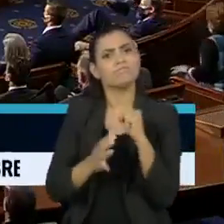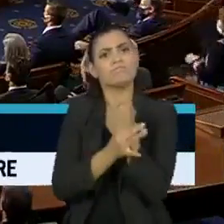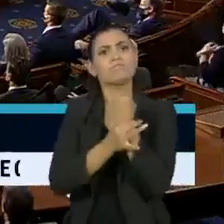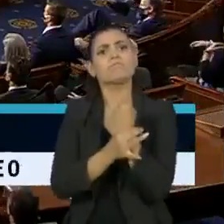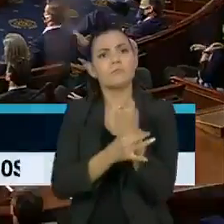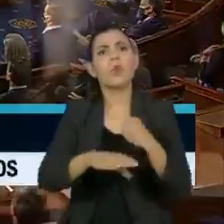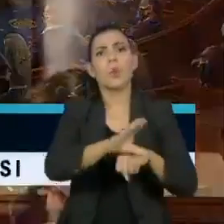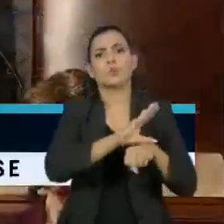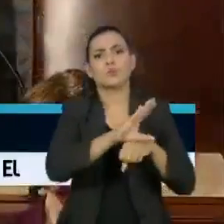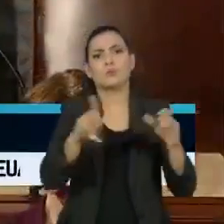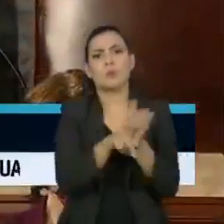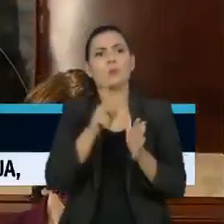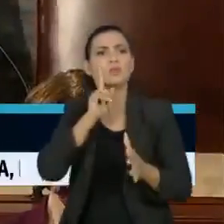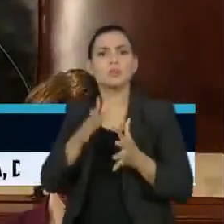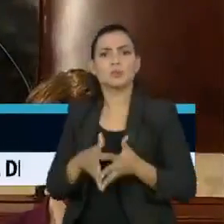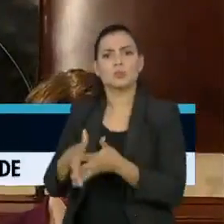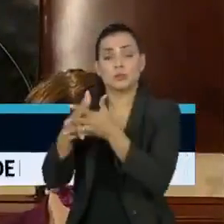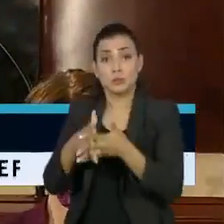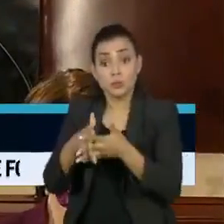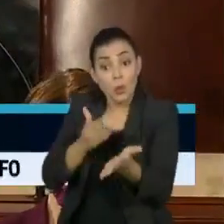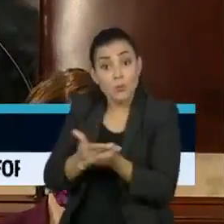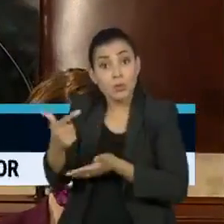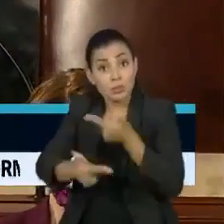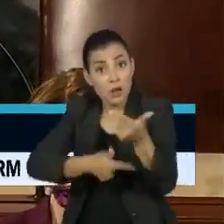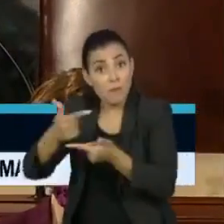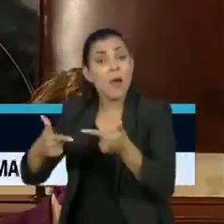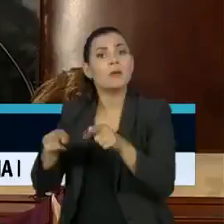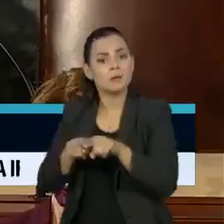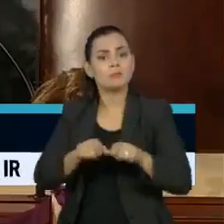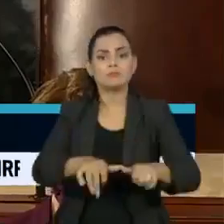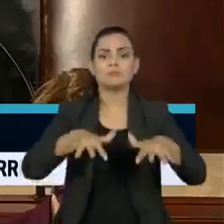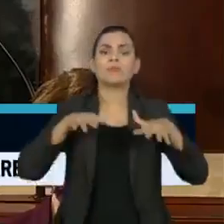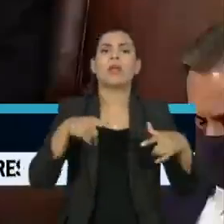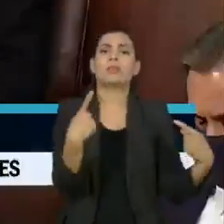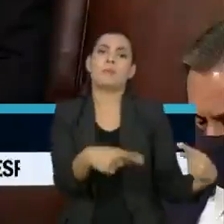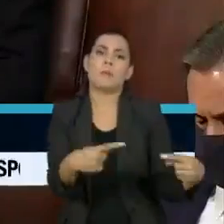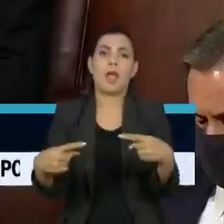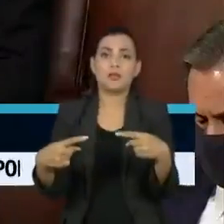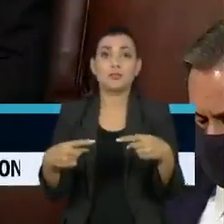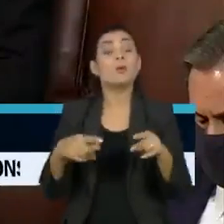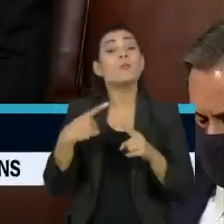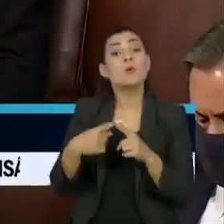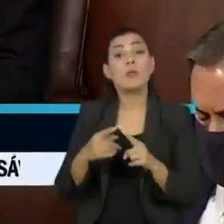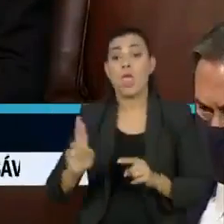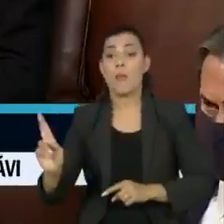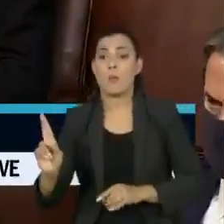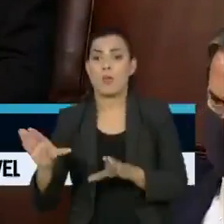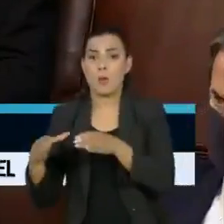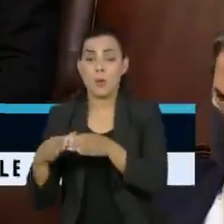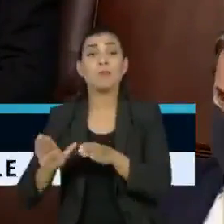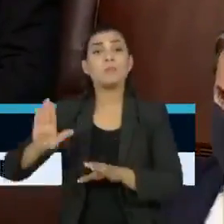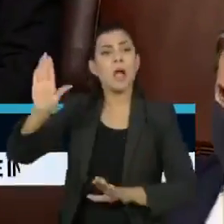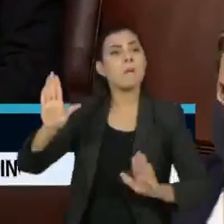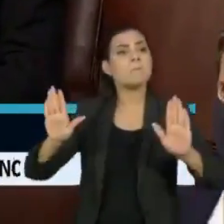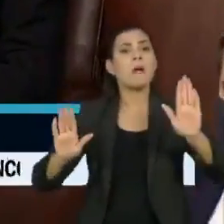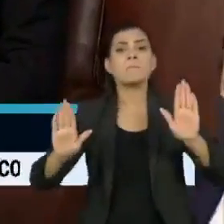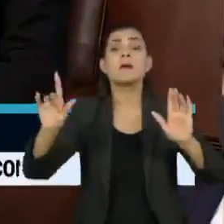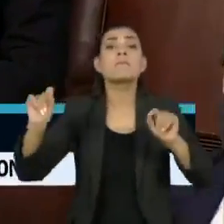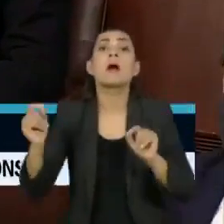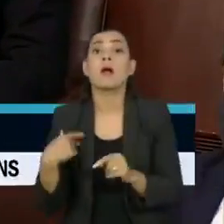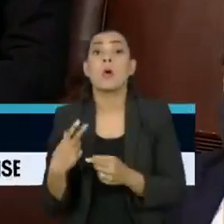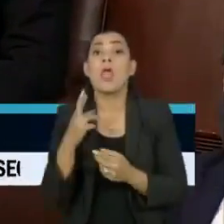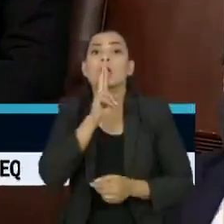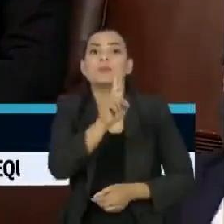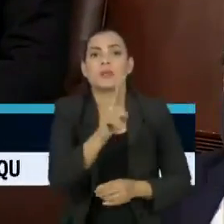Constituição americana. Abriu os trabalhos e a sessão estava em fase de debates, porque os republicanos levantaram uma objeção sobre o